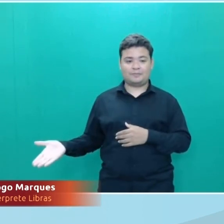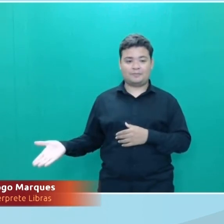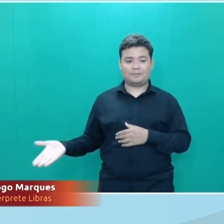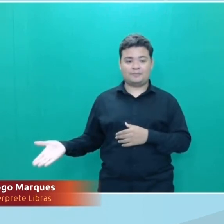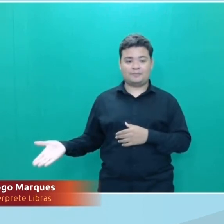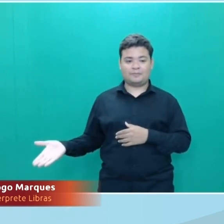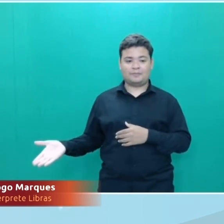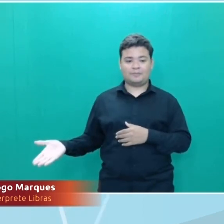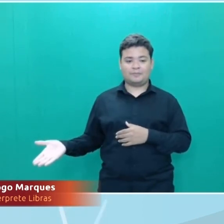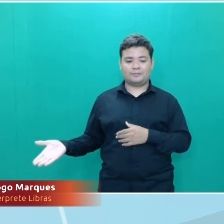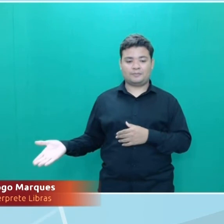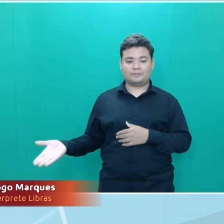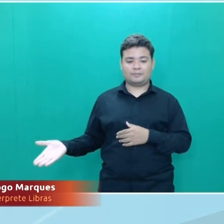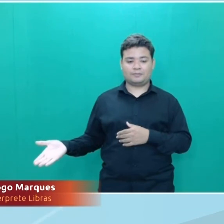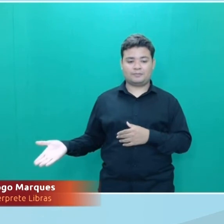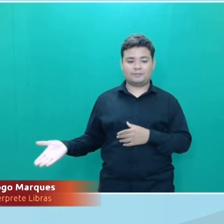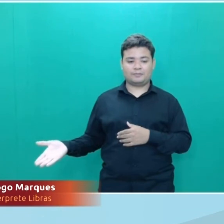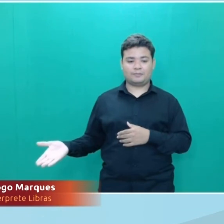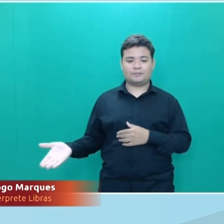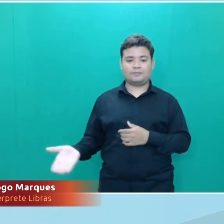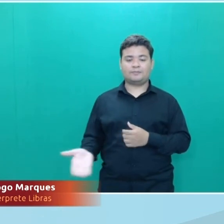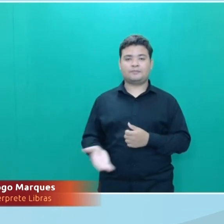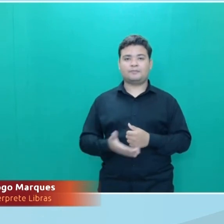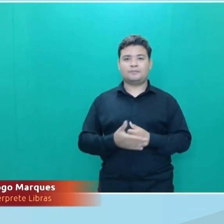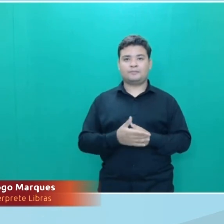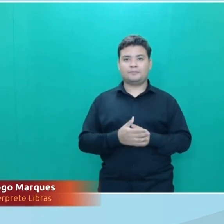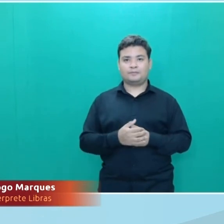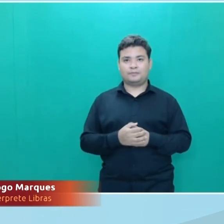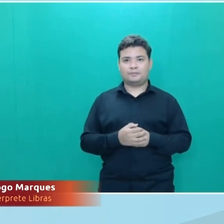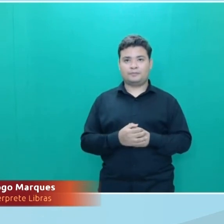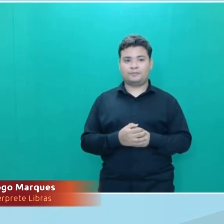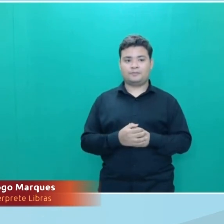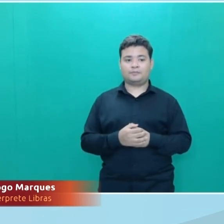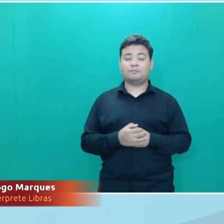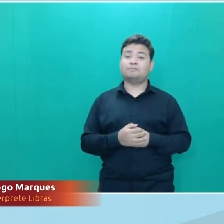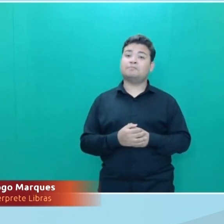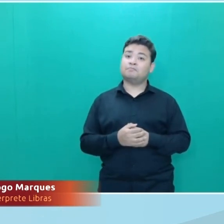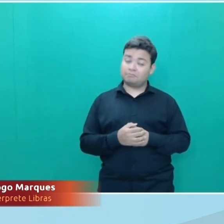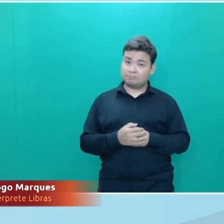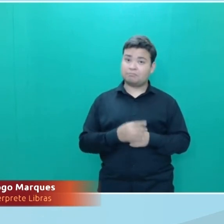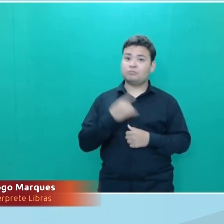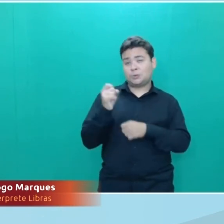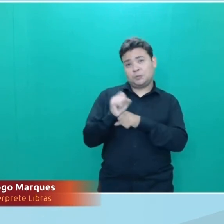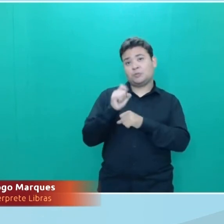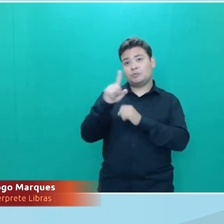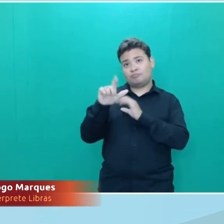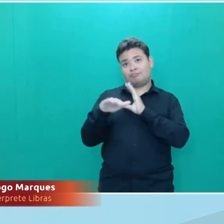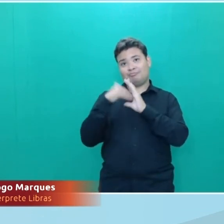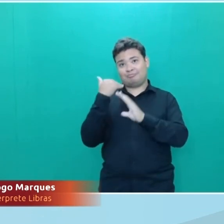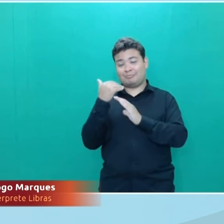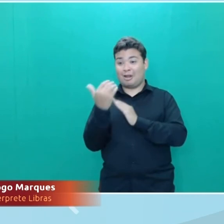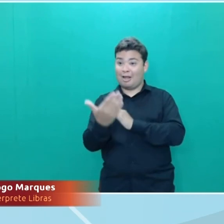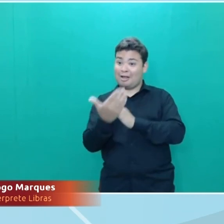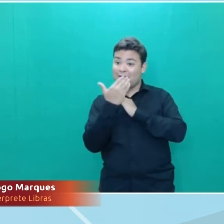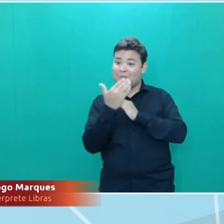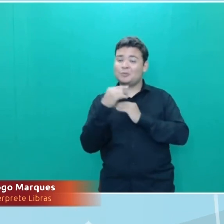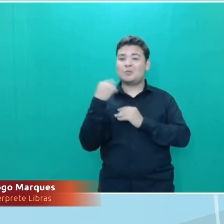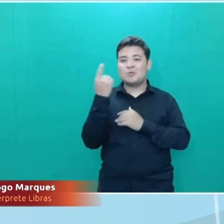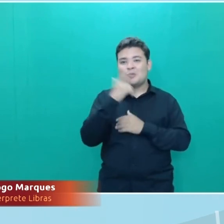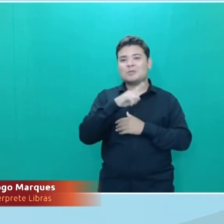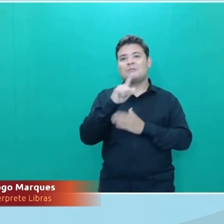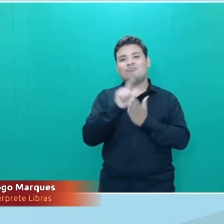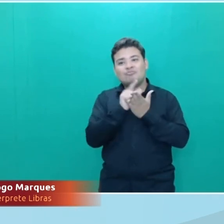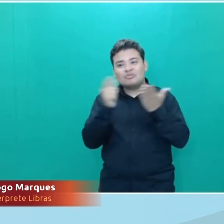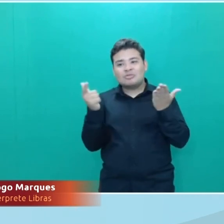629-9181-1406 8181-1406 A gente espera a sua contribuição para fazer um jornalismo um